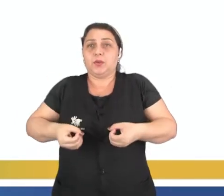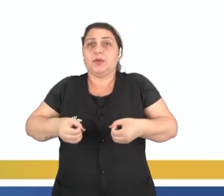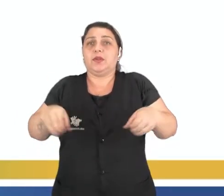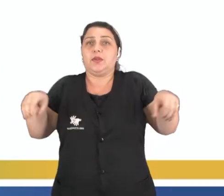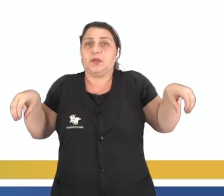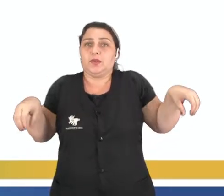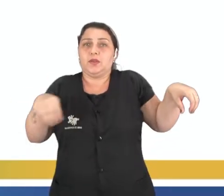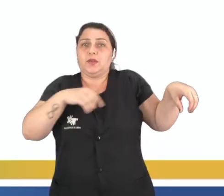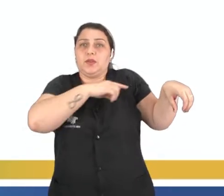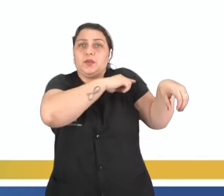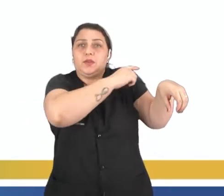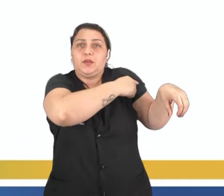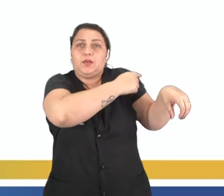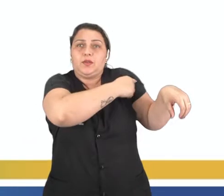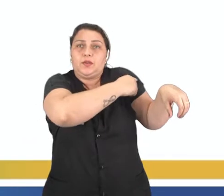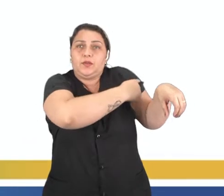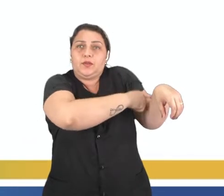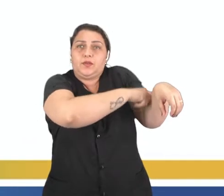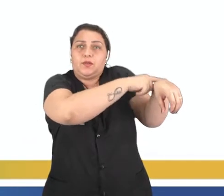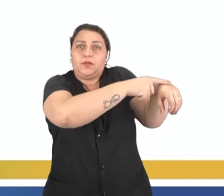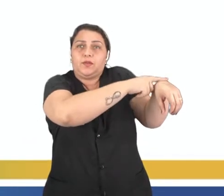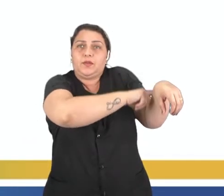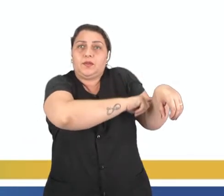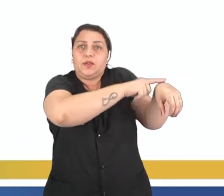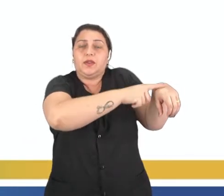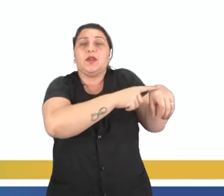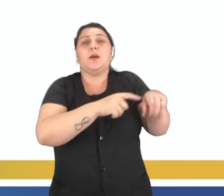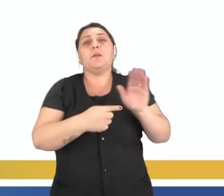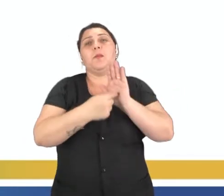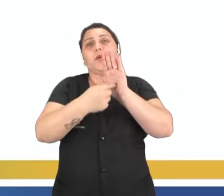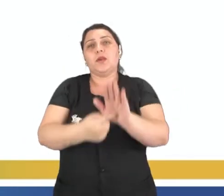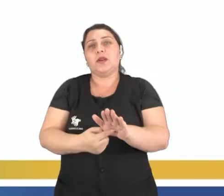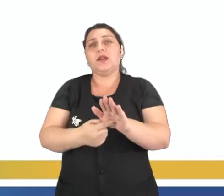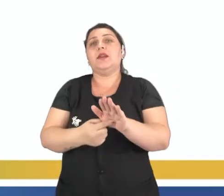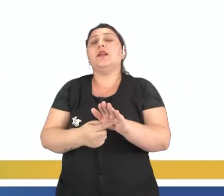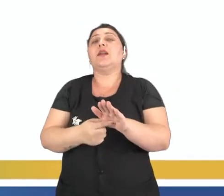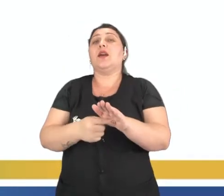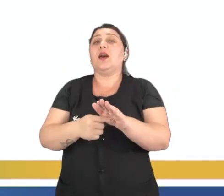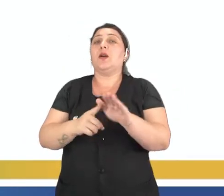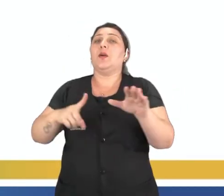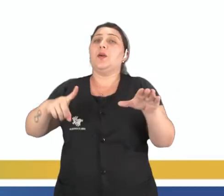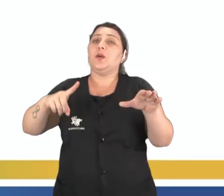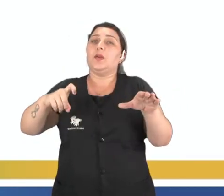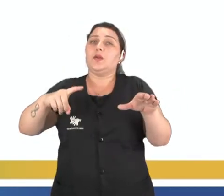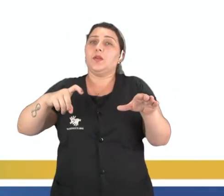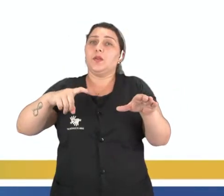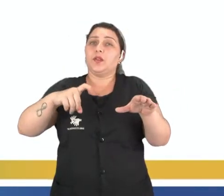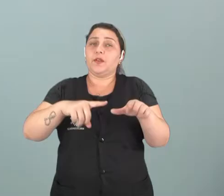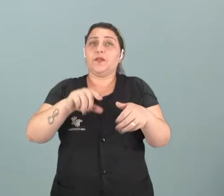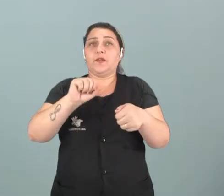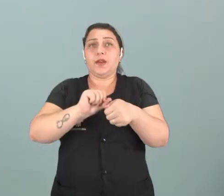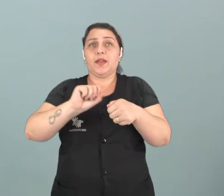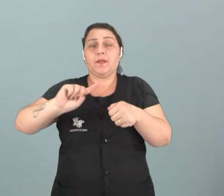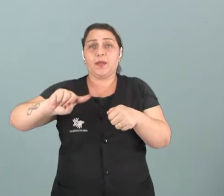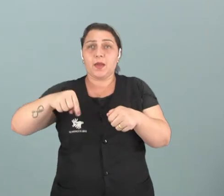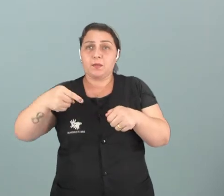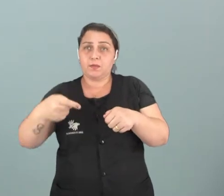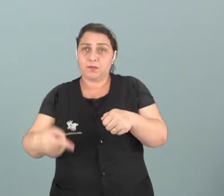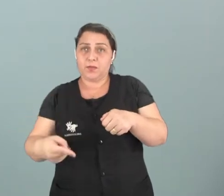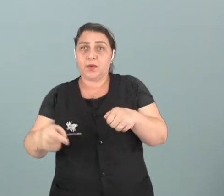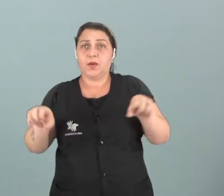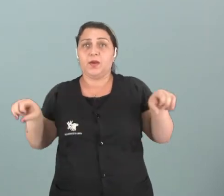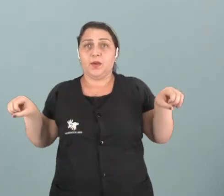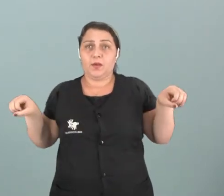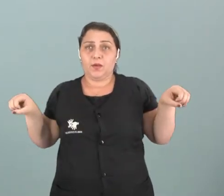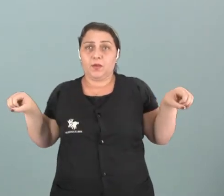uterinas e ovários, vai mais ou menos mostrar pra vocês o caminho que o espermatozoide ele faz depois que ele é